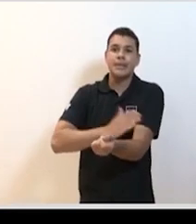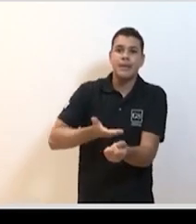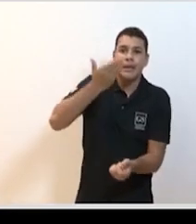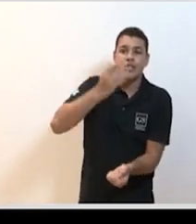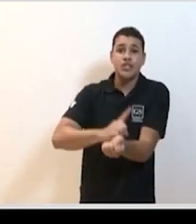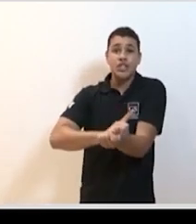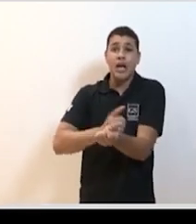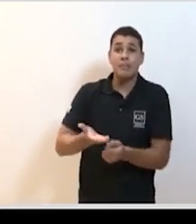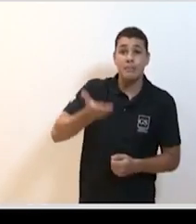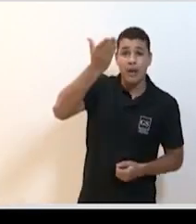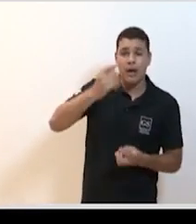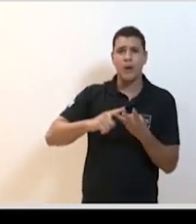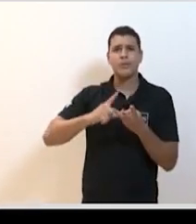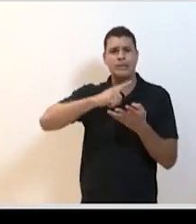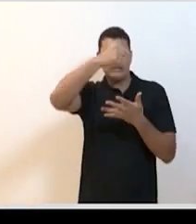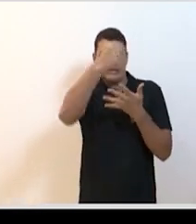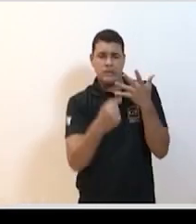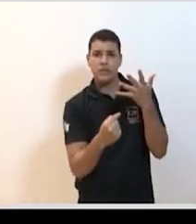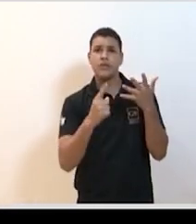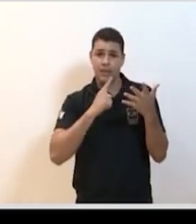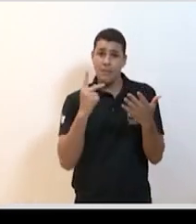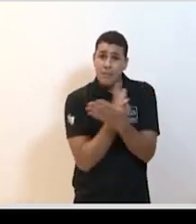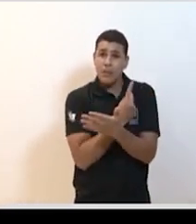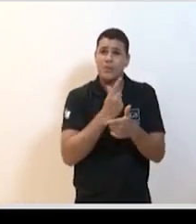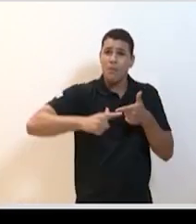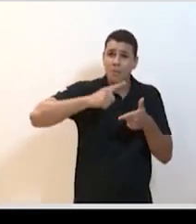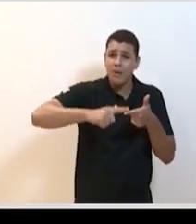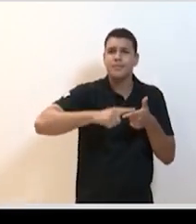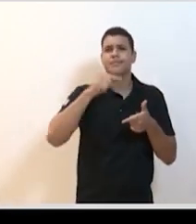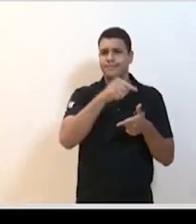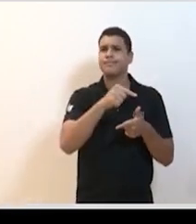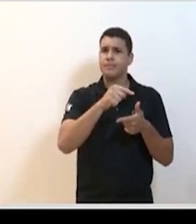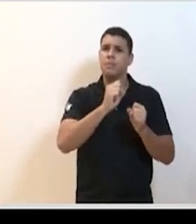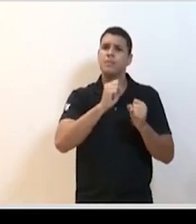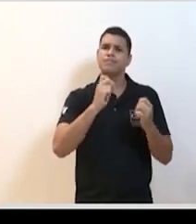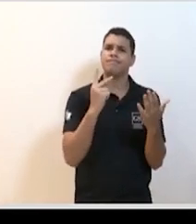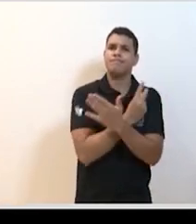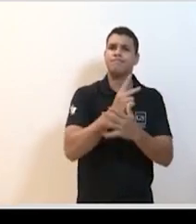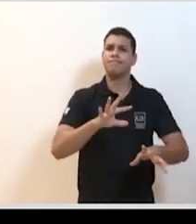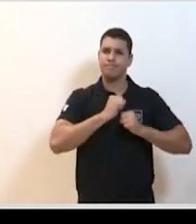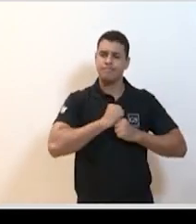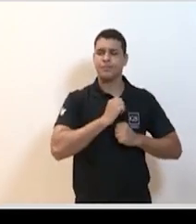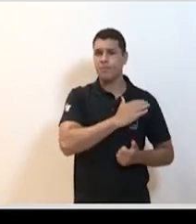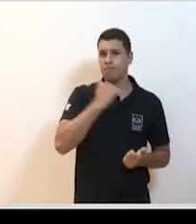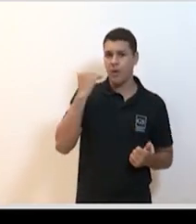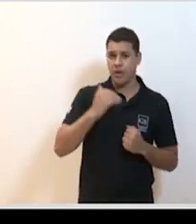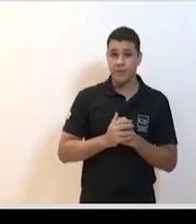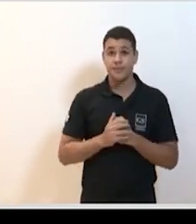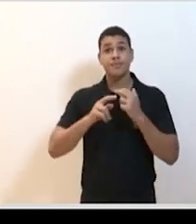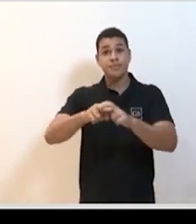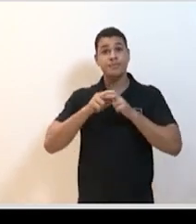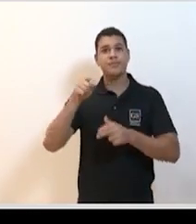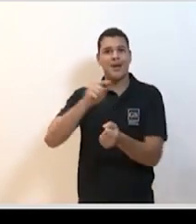um evento importante em pneumonia, em tuberculose. A hipertensão era uma coisa um pouquinho diferente. É um aspecto mais